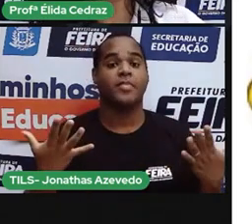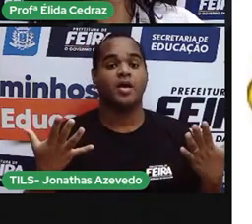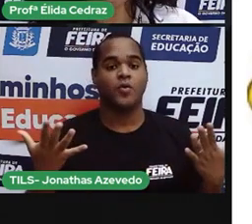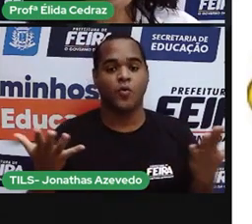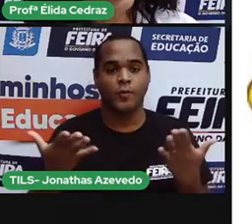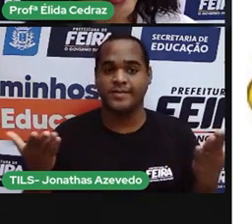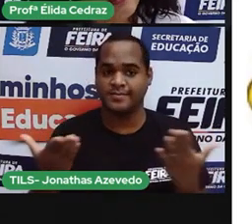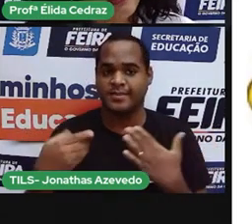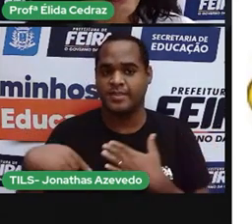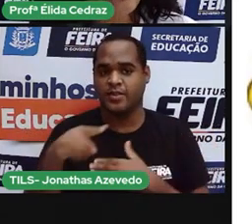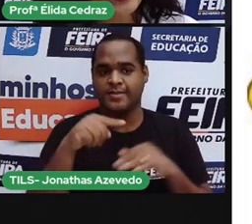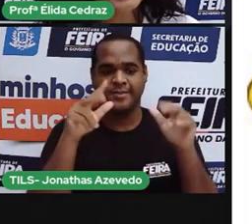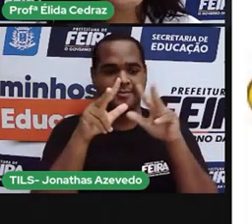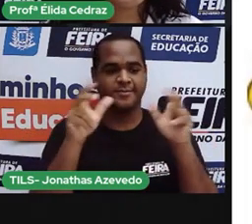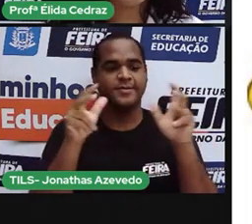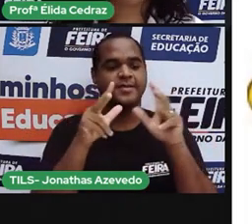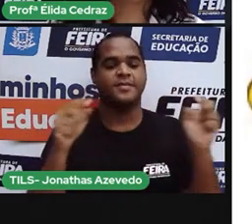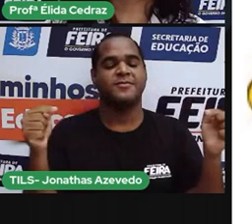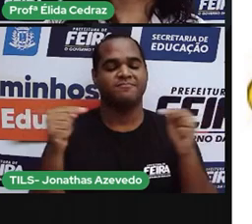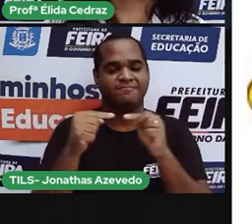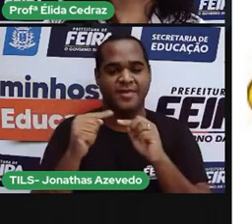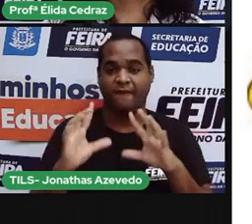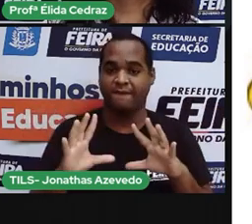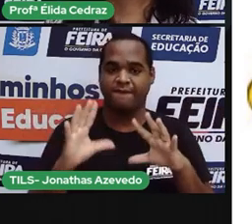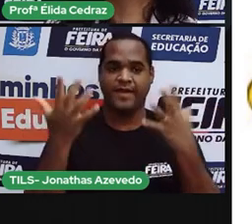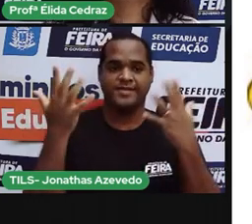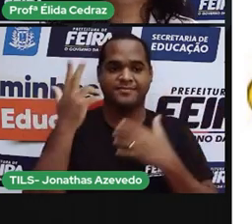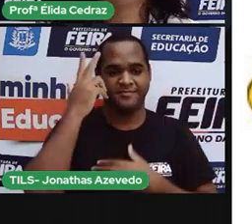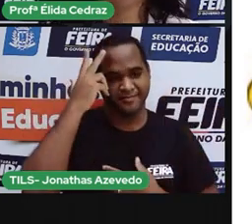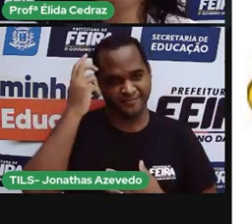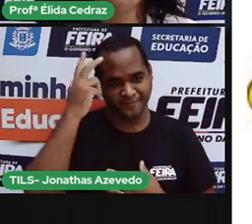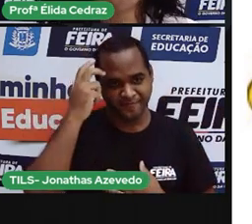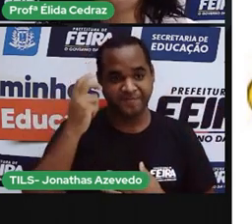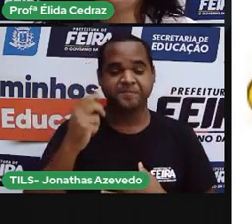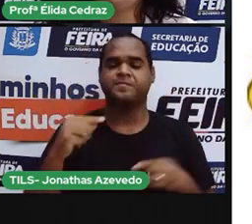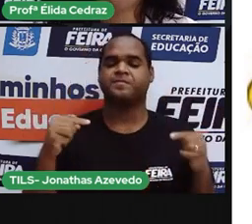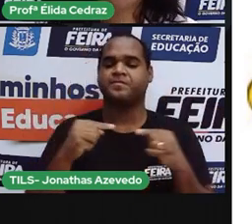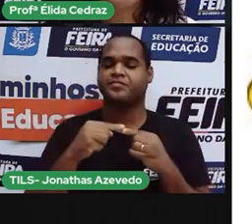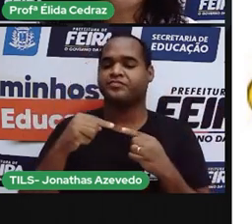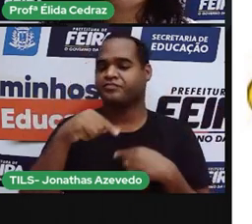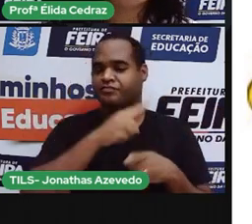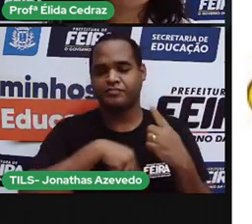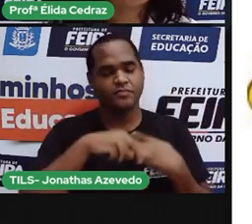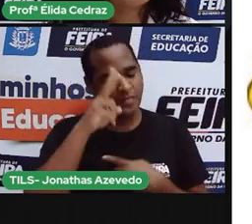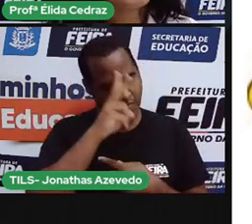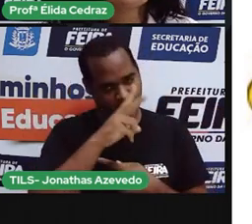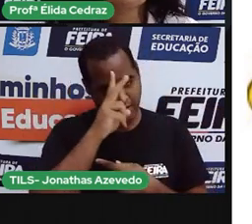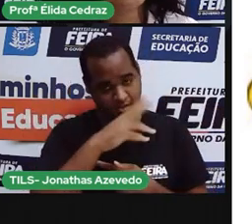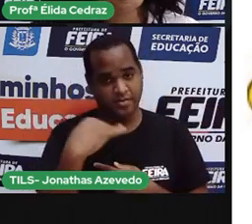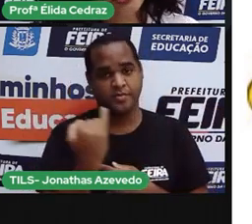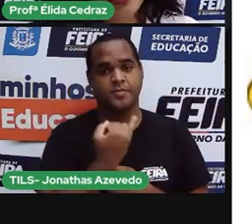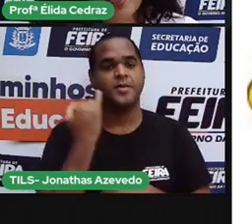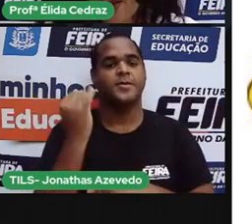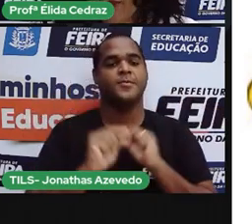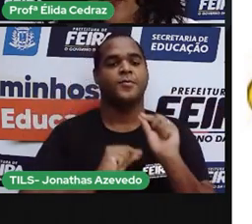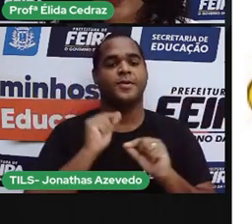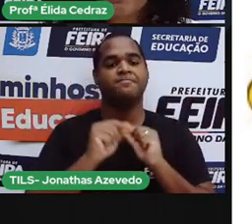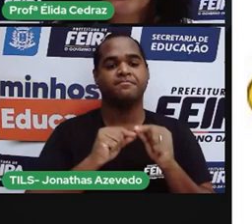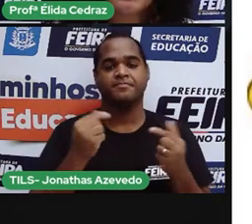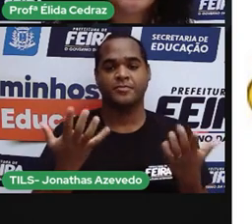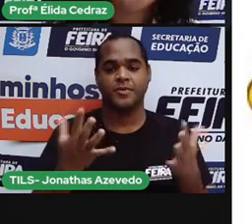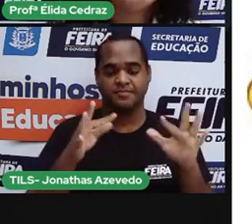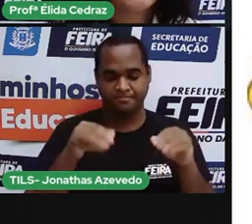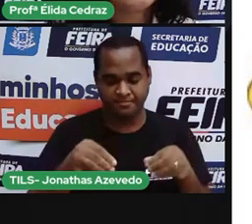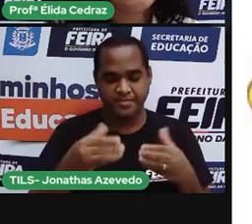como o nosso tema das festas tradicionais, nós vamos reparar um pouquinho o que vimos nas últimas horas.